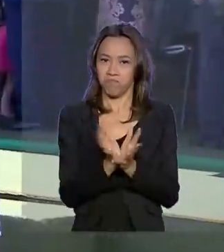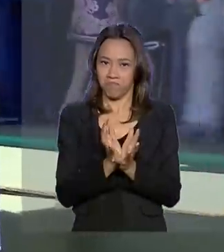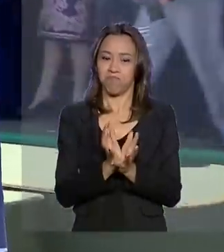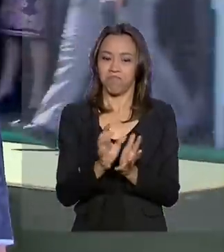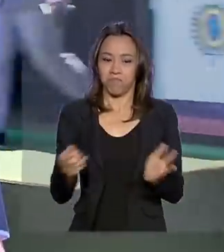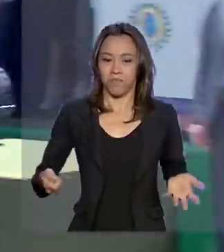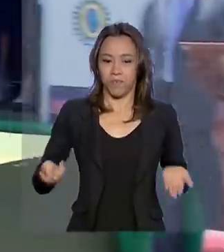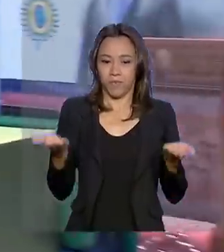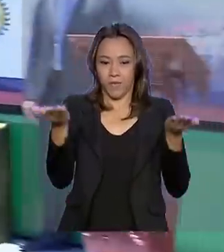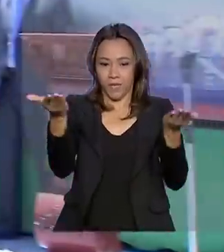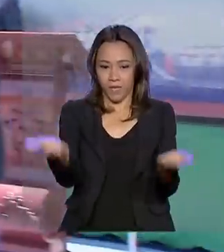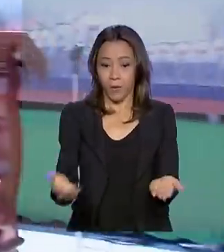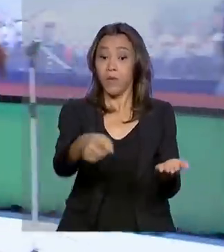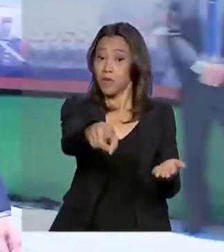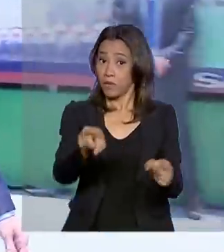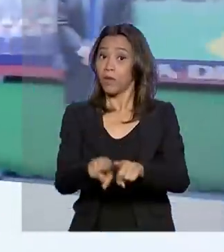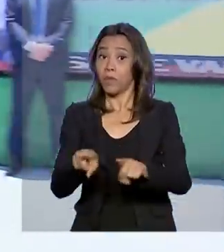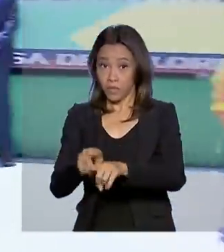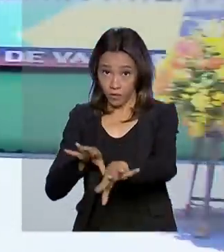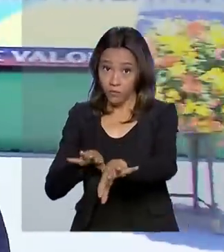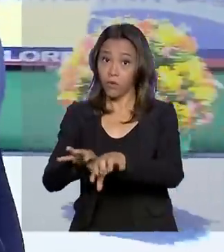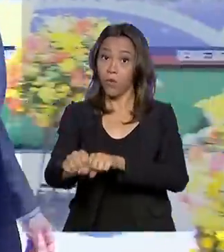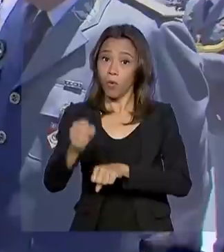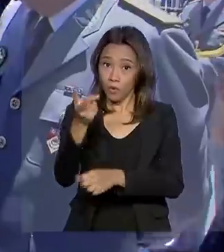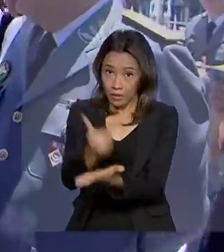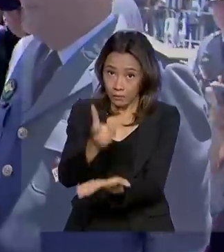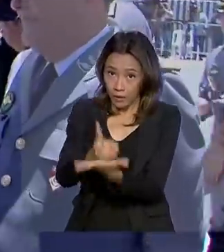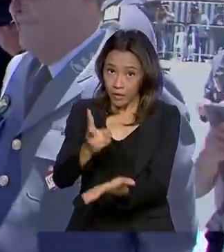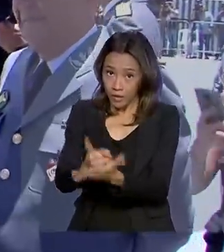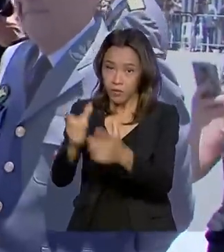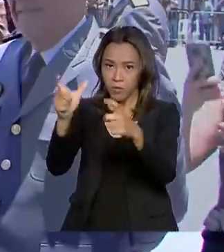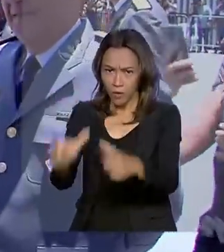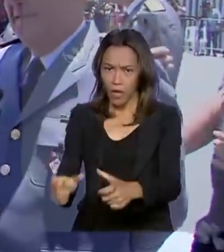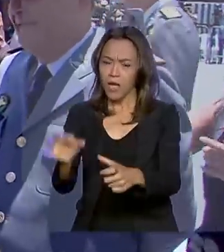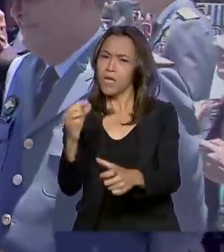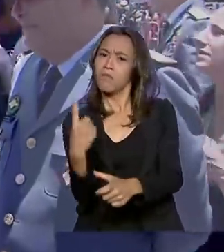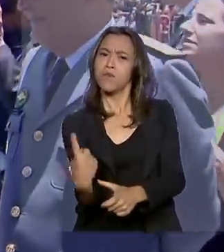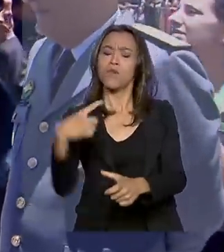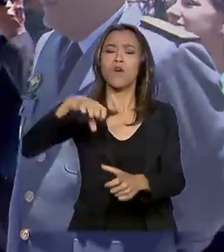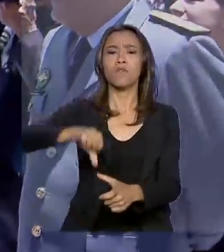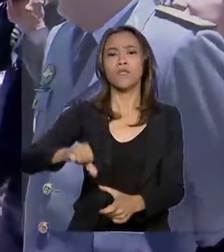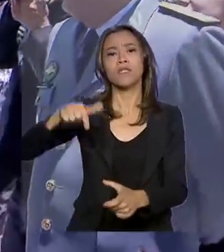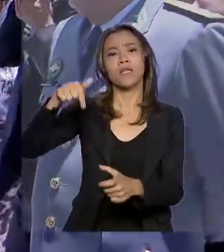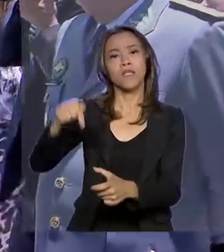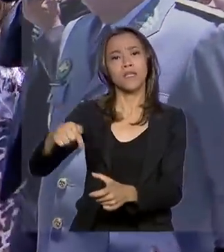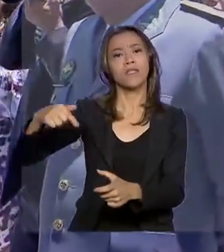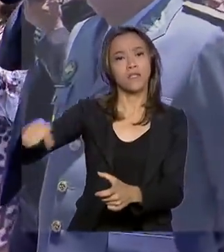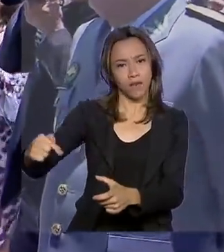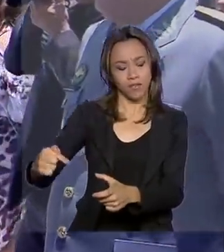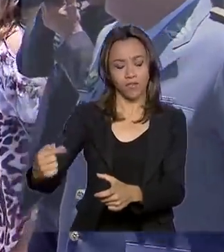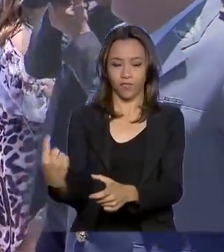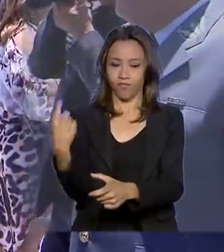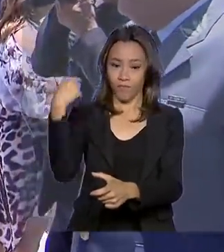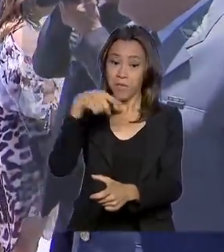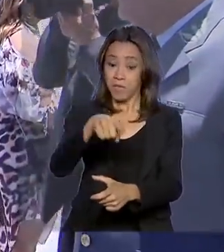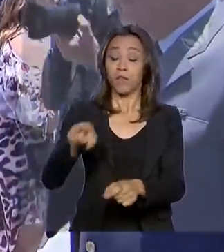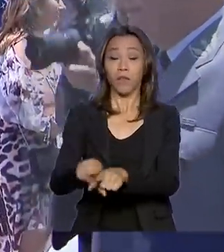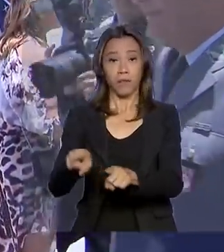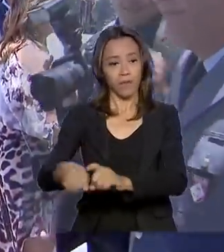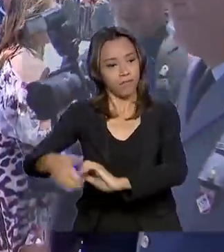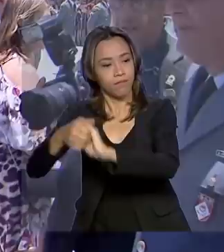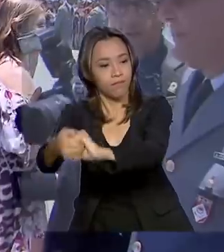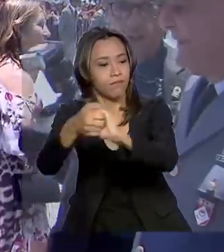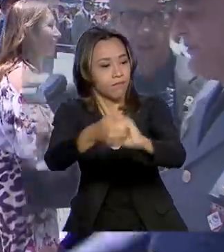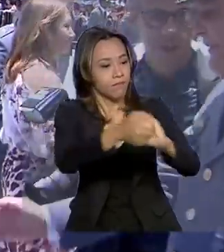se formou na Academia Militar das Agulhas Negras em 1977. Ele parabenizou os